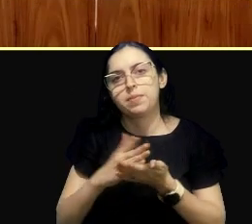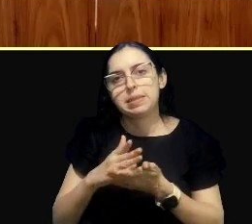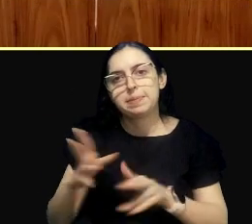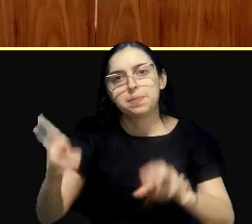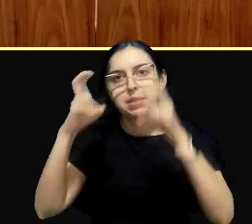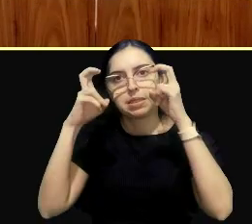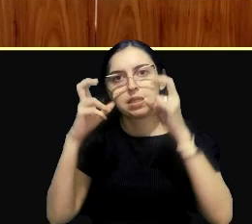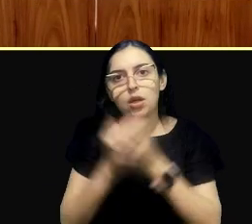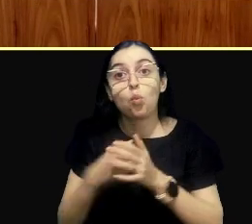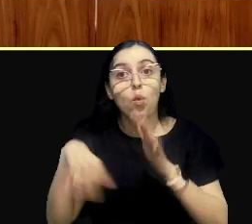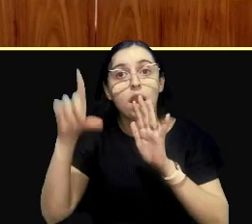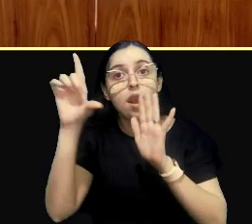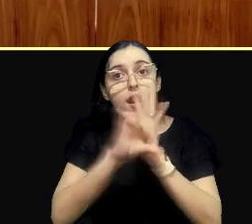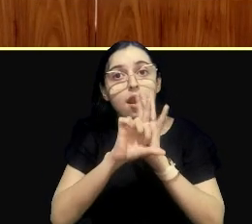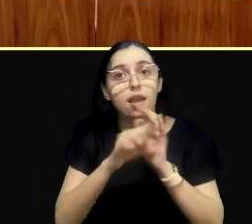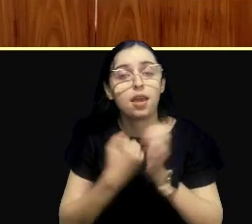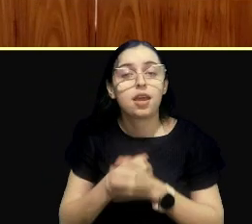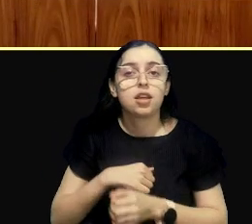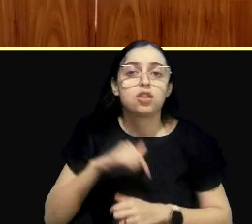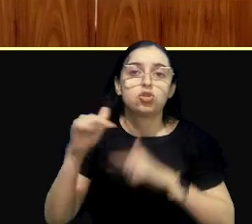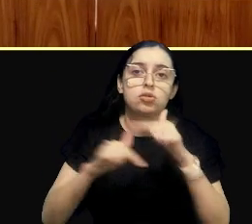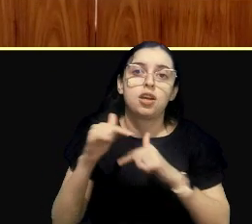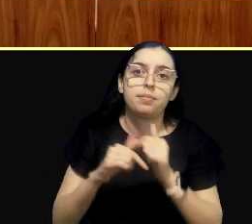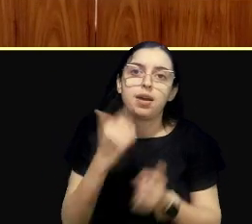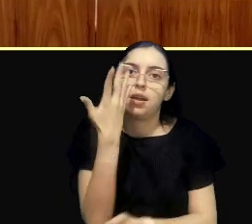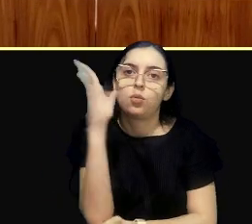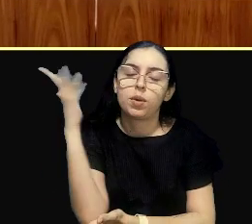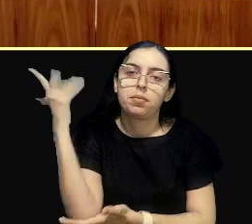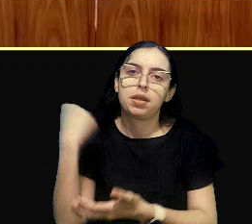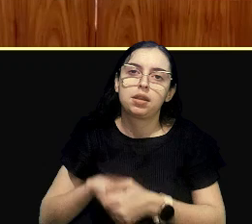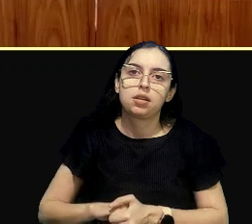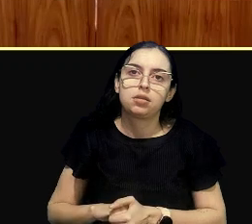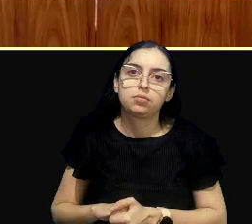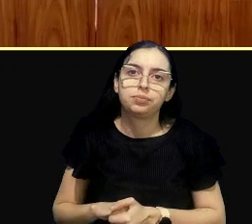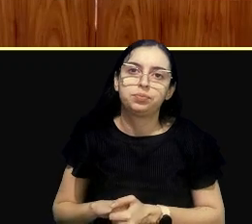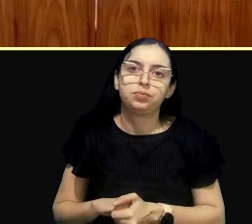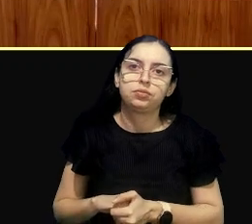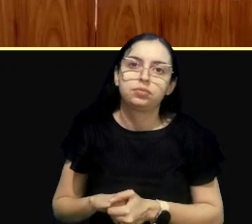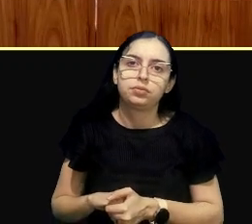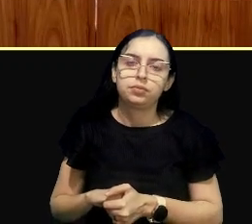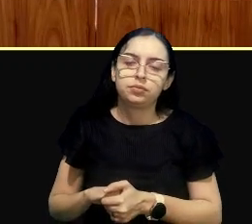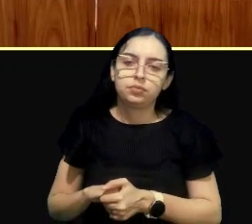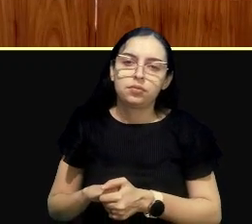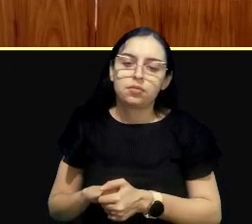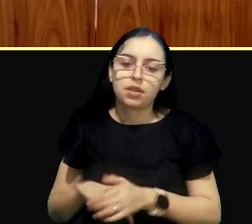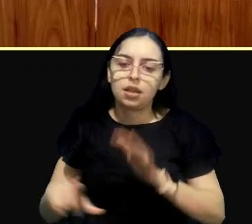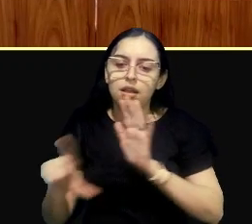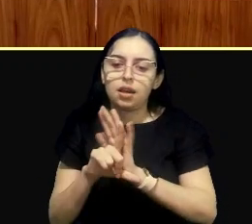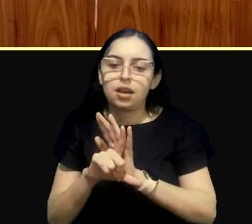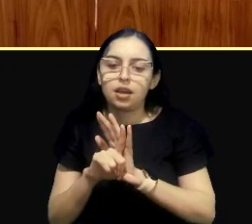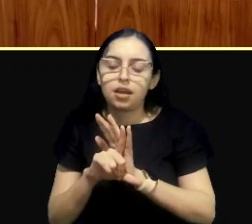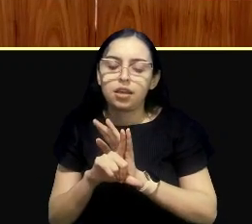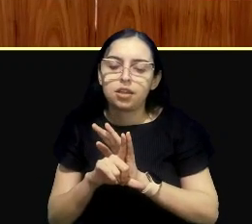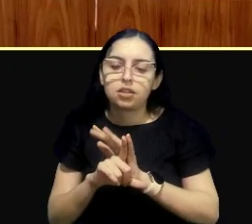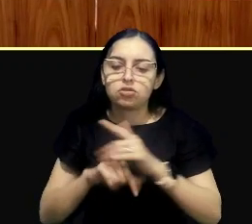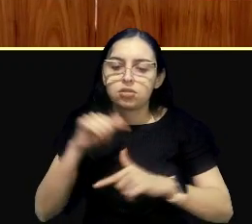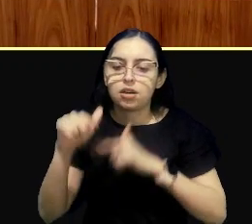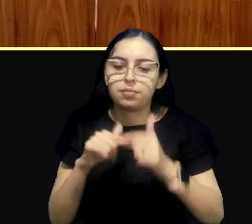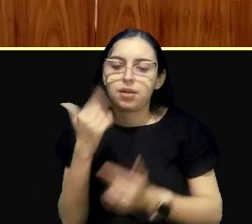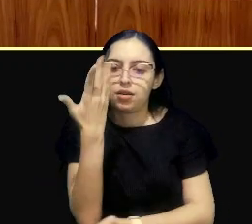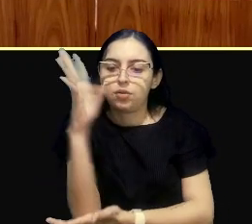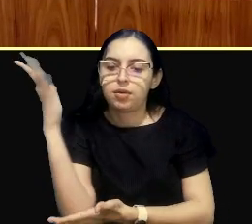atenção na lei de serviços ambientais, é lei de serviço ambiental, que foi